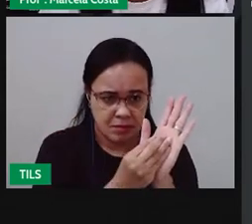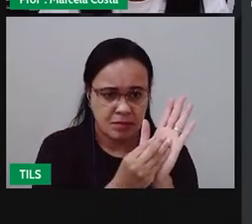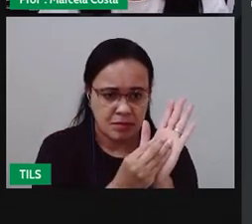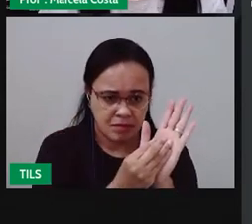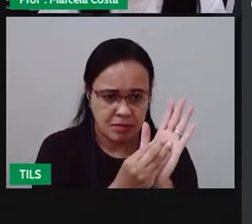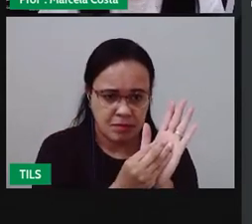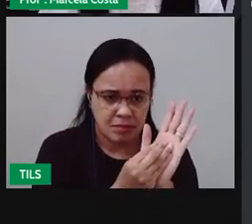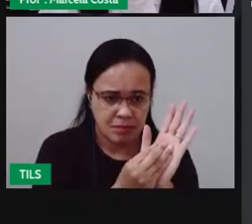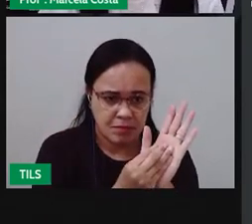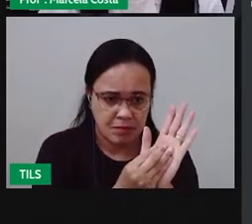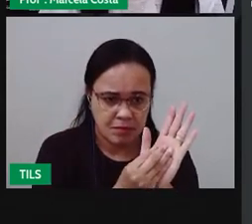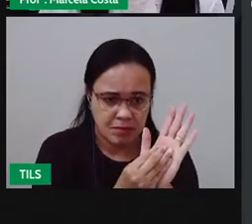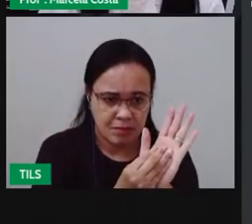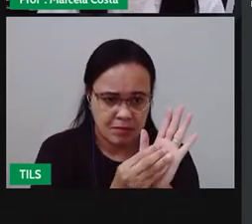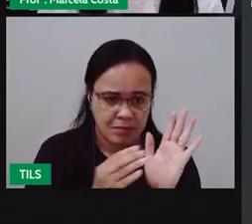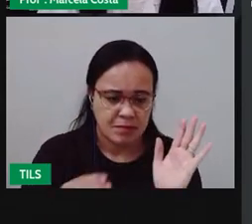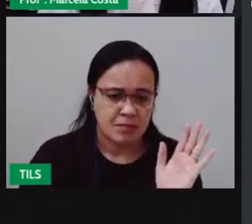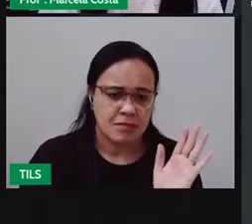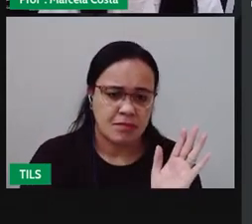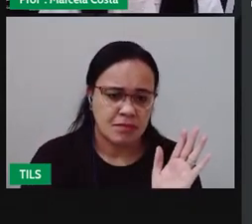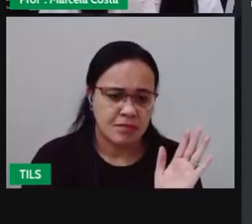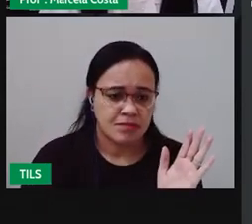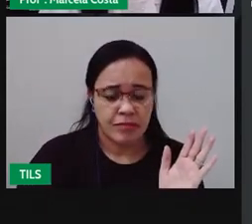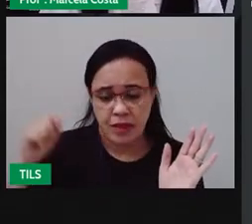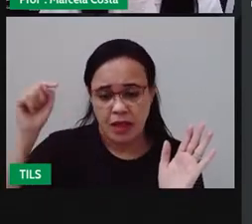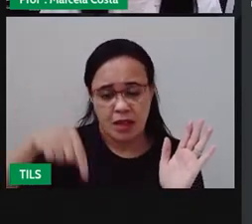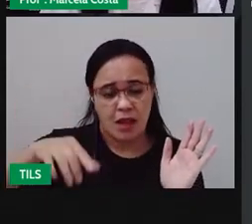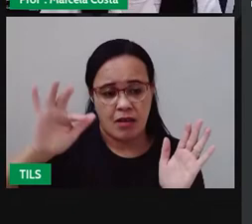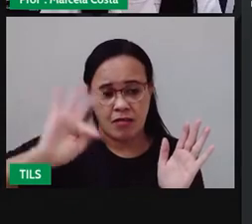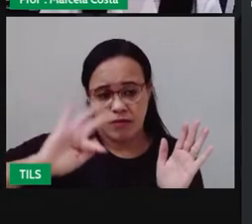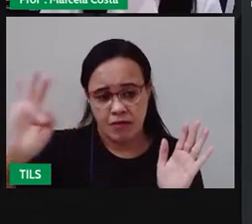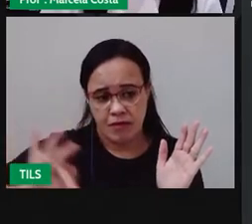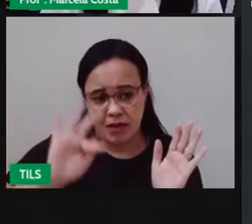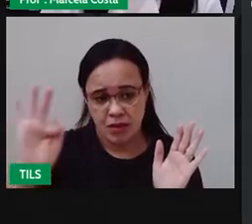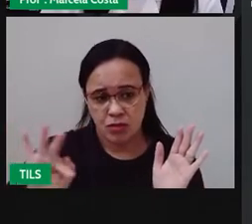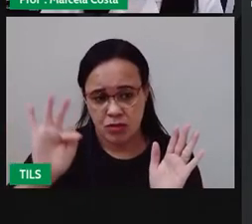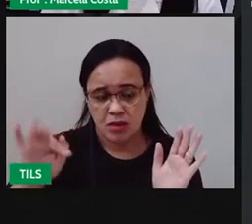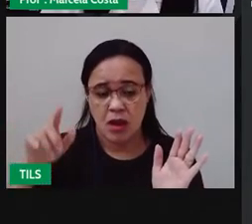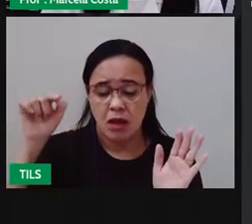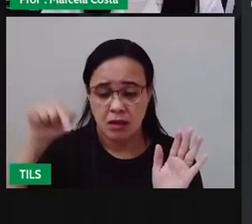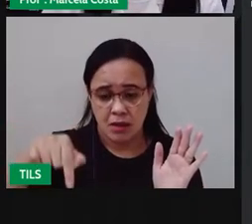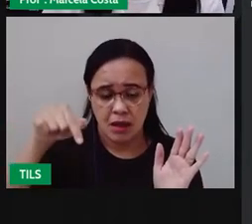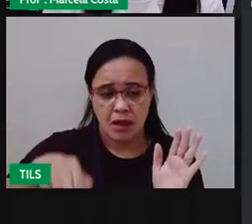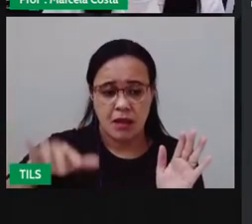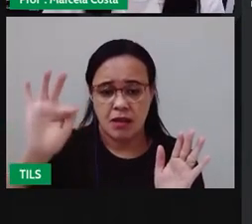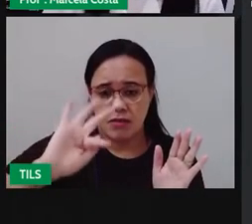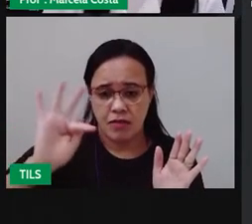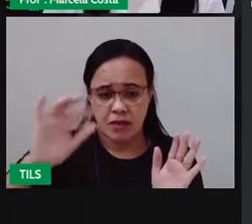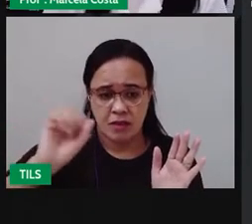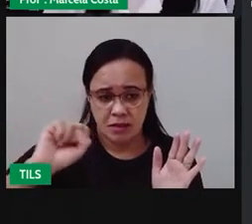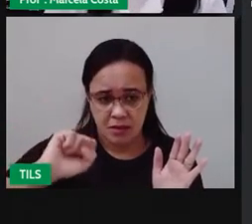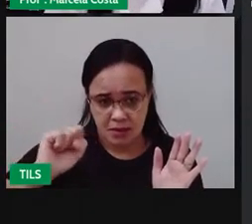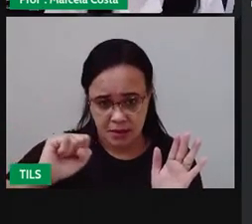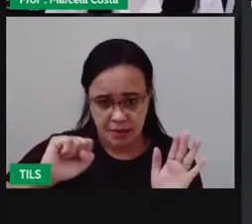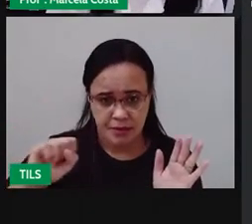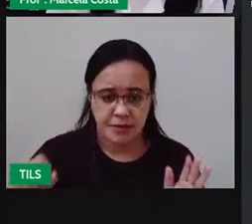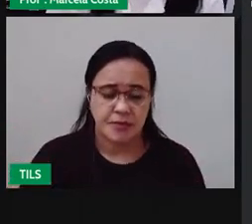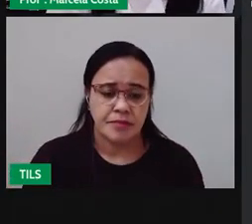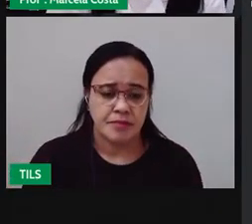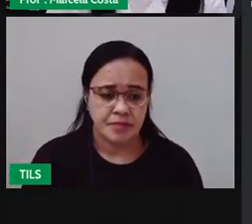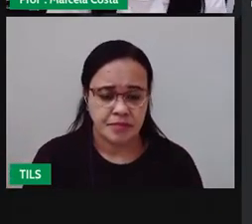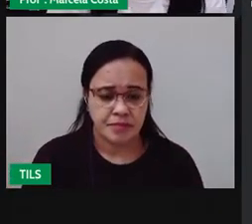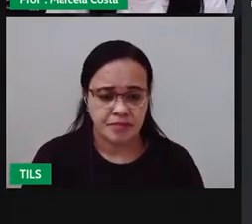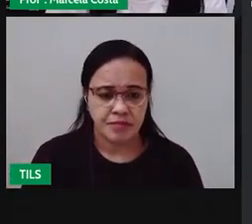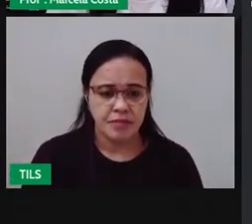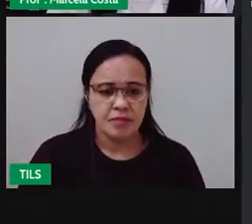da Universidade Estadual de Feira de Santana eu coloquei para pesquisar. Aí ela já vai me dar